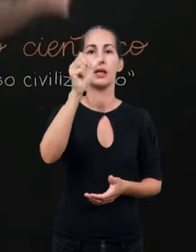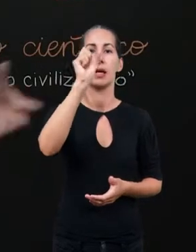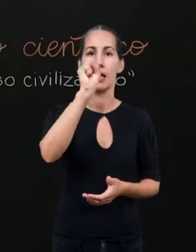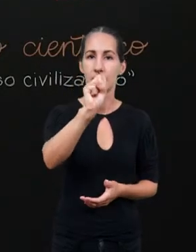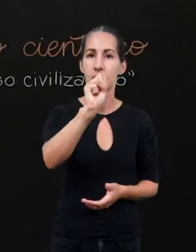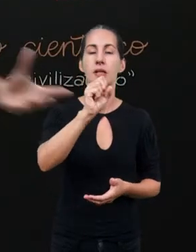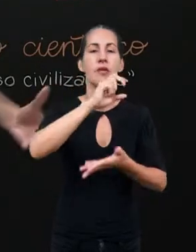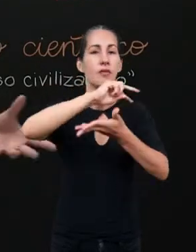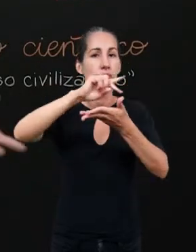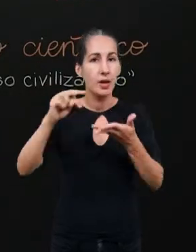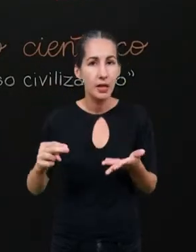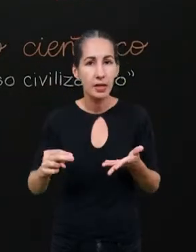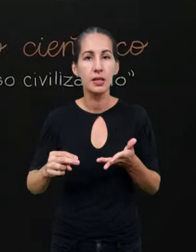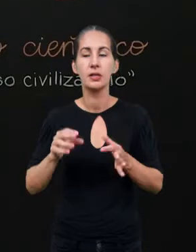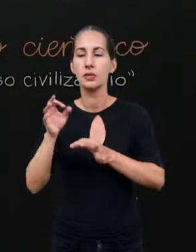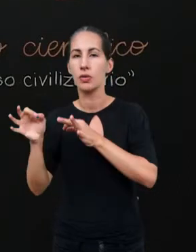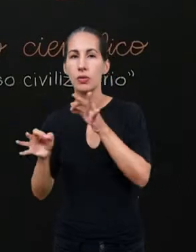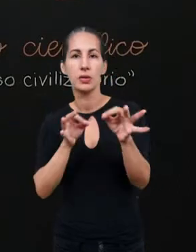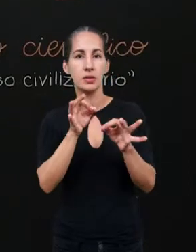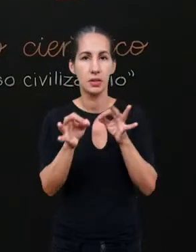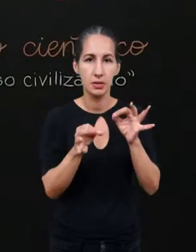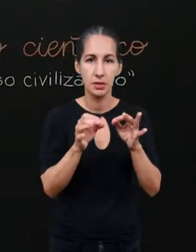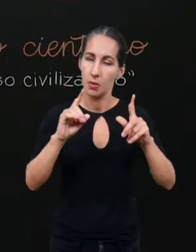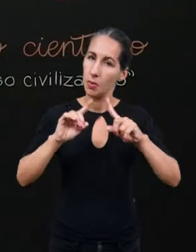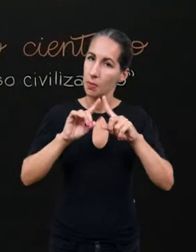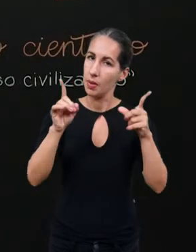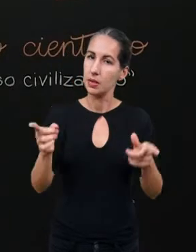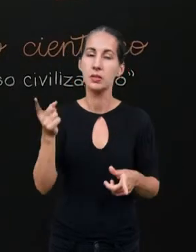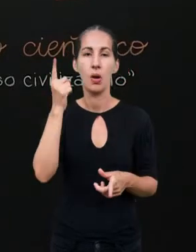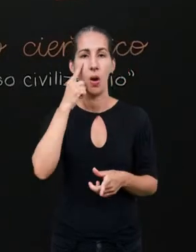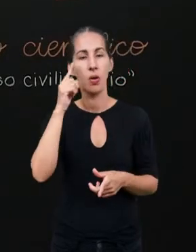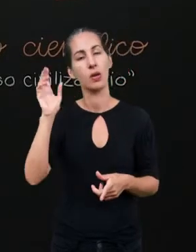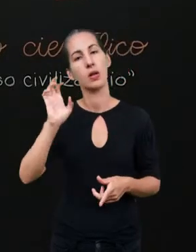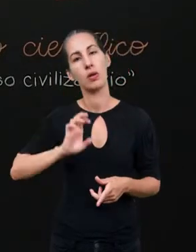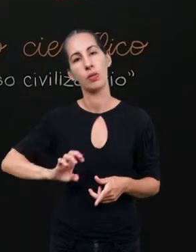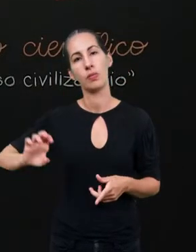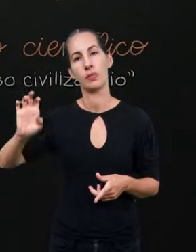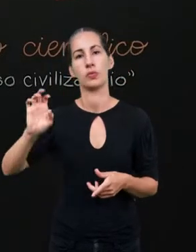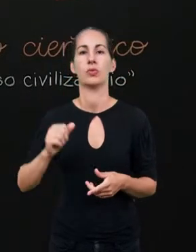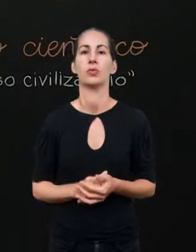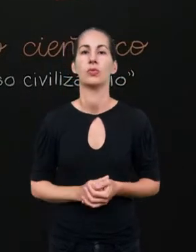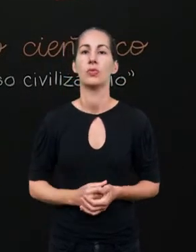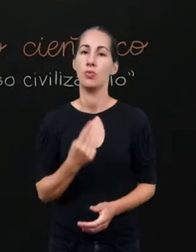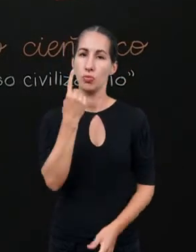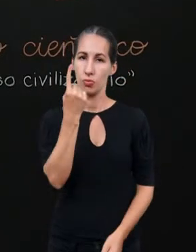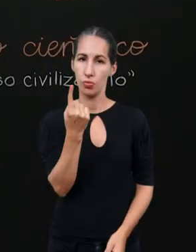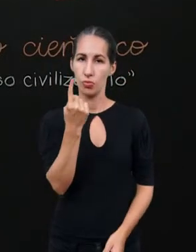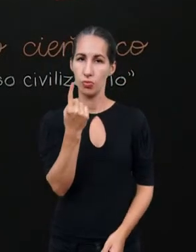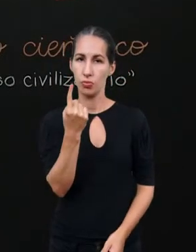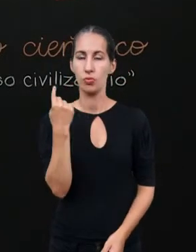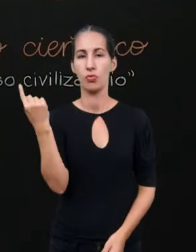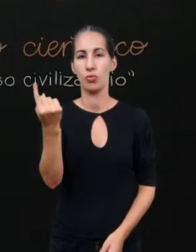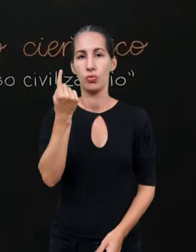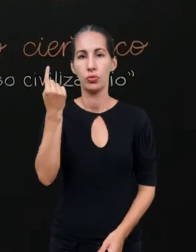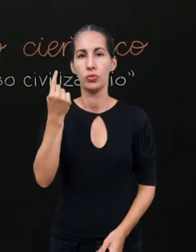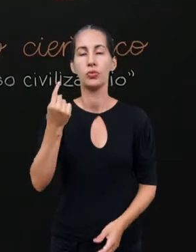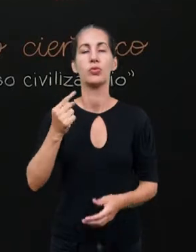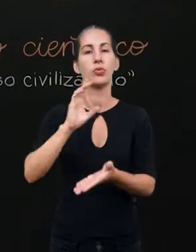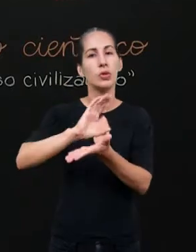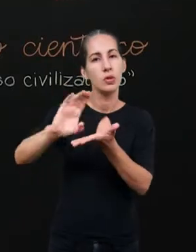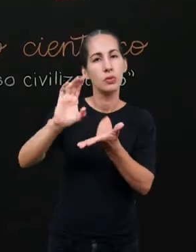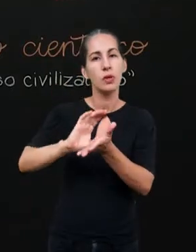e plurais formas de organização. Mas, aos olhos europeus, um modelo homogenizado que deve ser